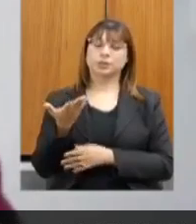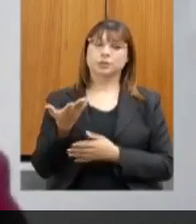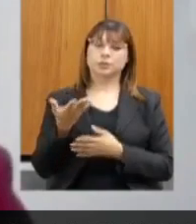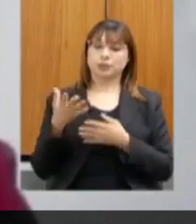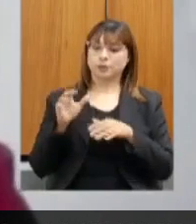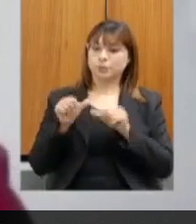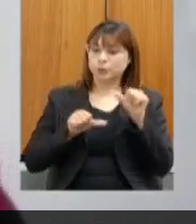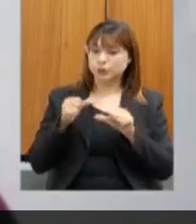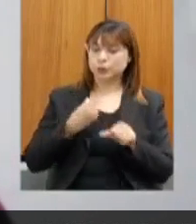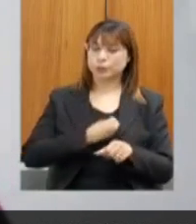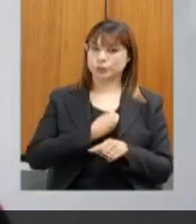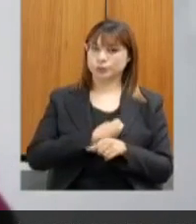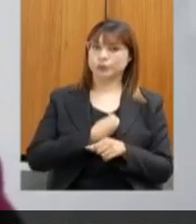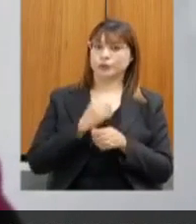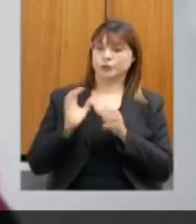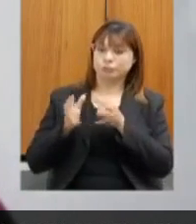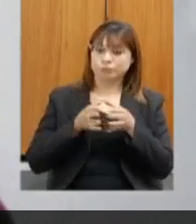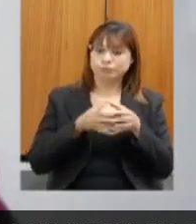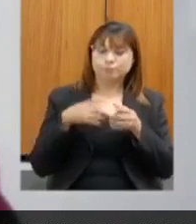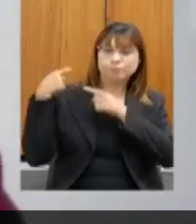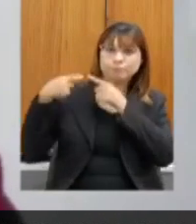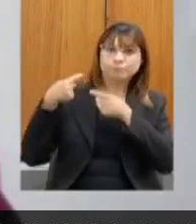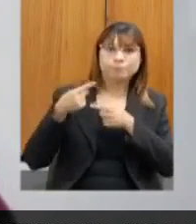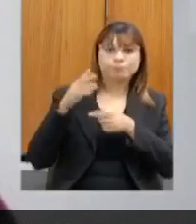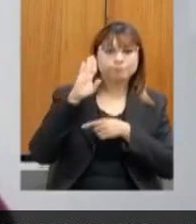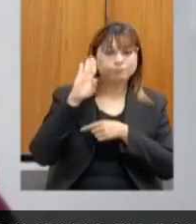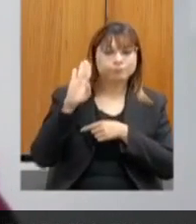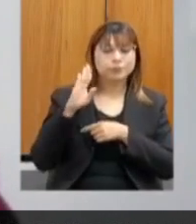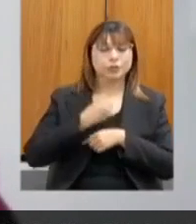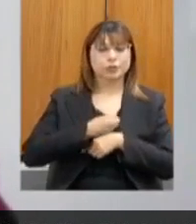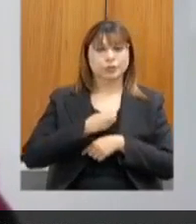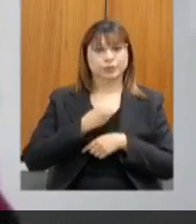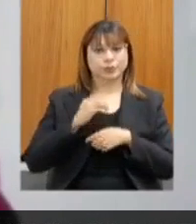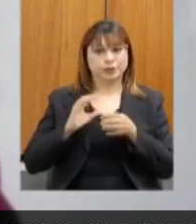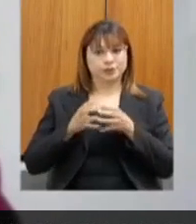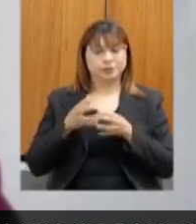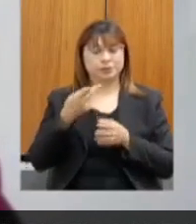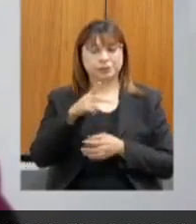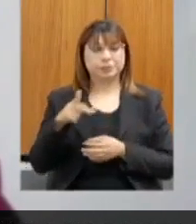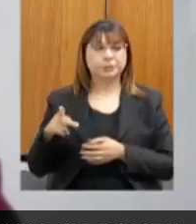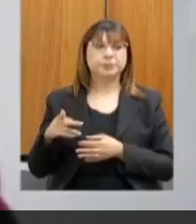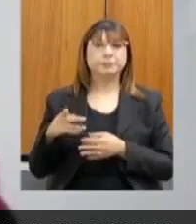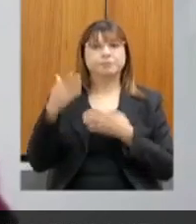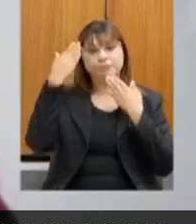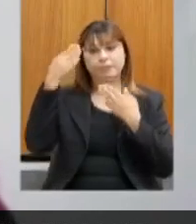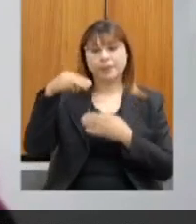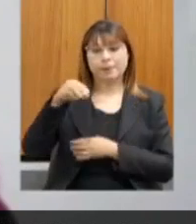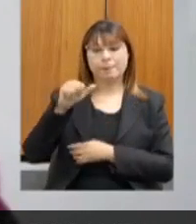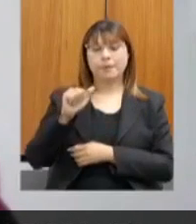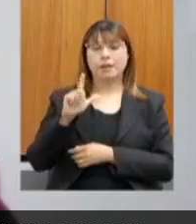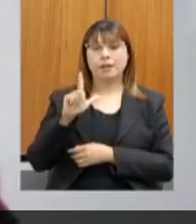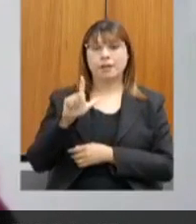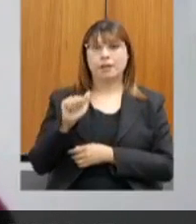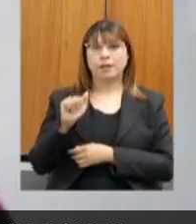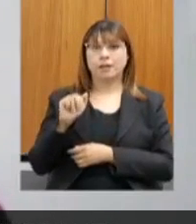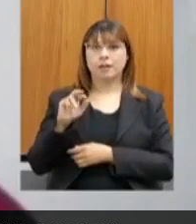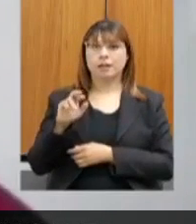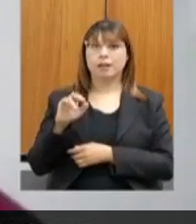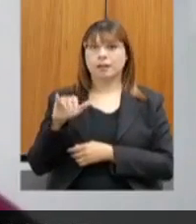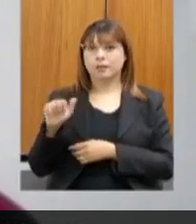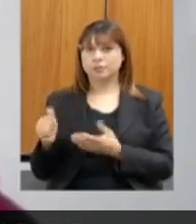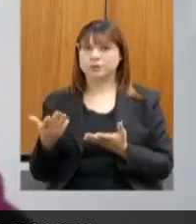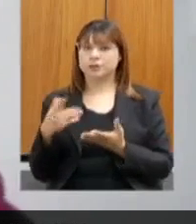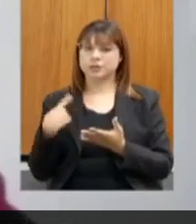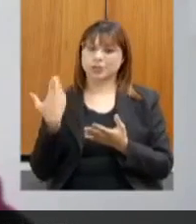vida das comunidades, mas principalmente as vidas das comunidades. Eu queria agradecer o Malay, a gente já, de fato, nós já nos encontramos